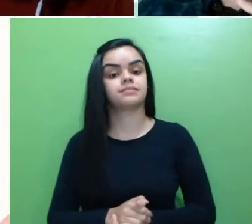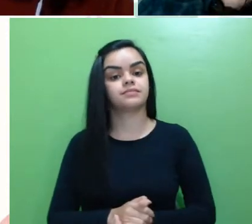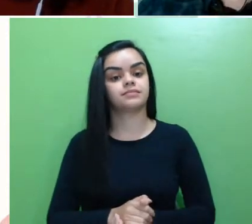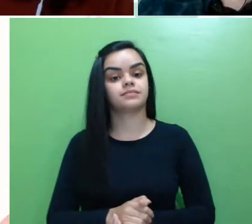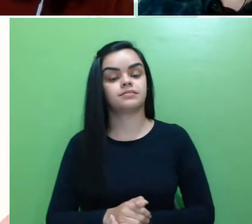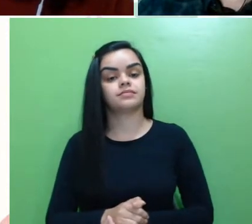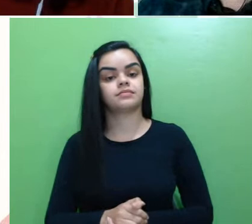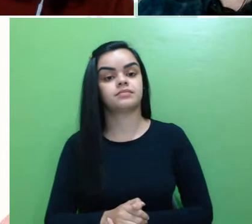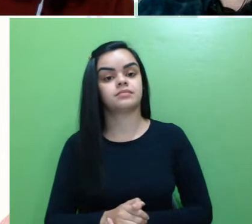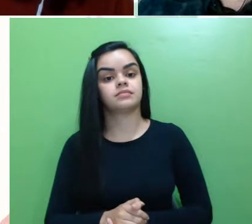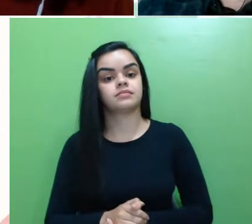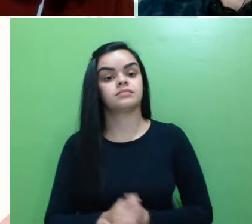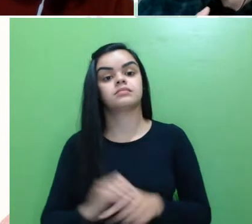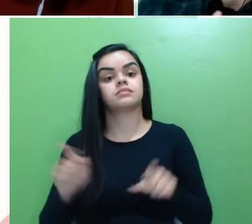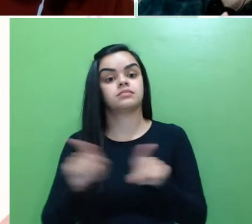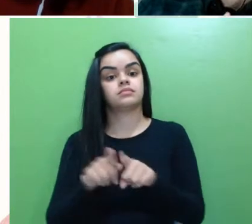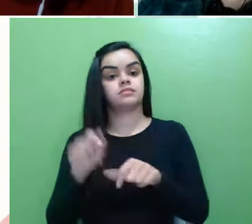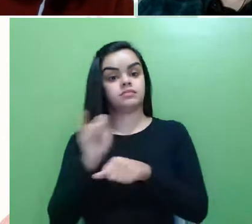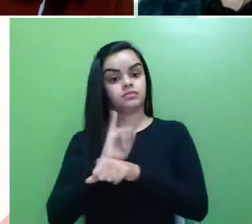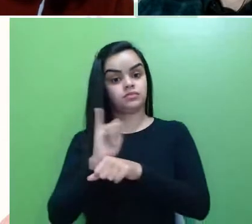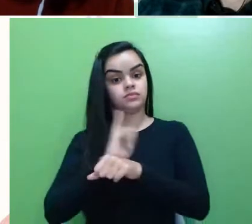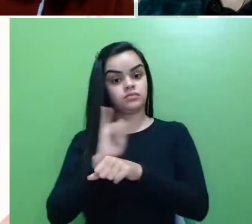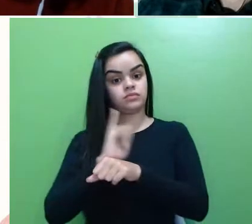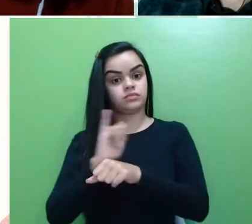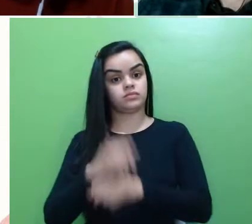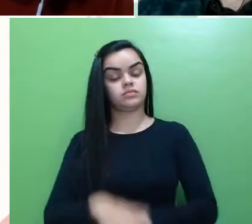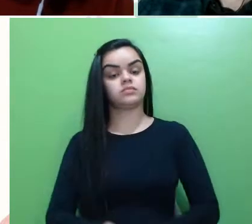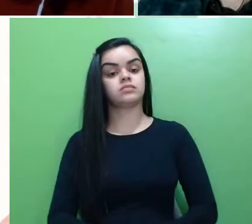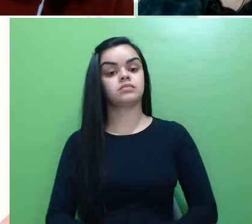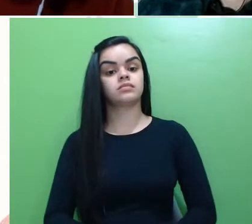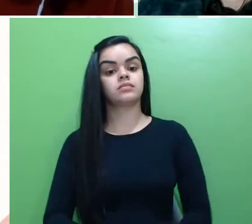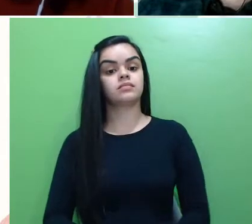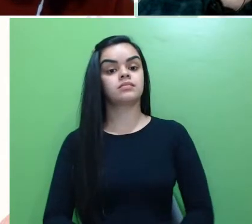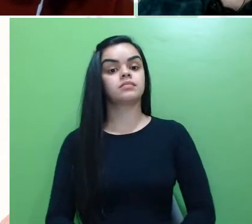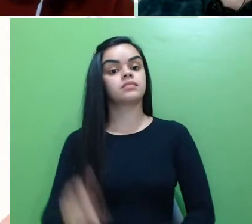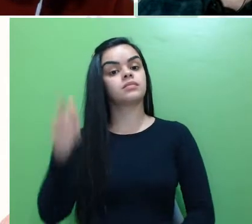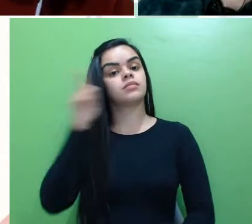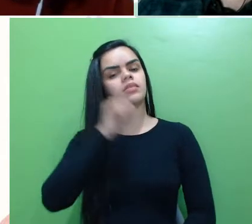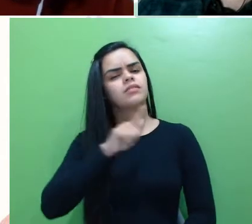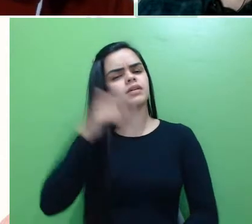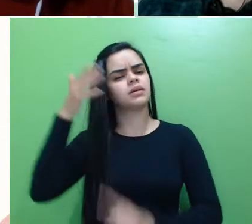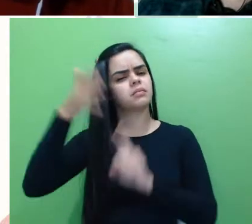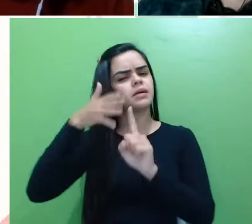até o próprio canal do YouTube, né, para acompanhar as palestras.